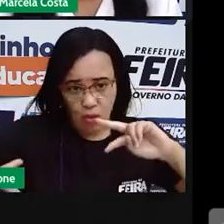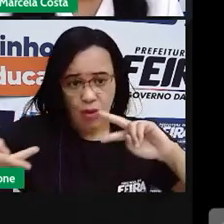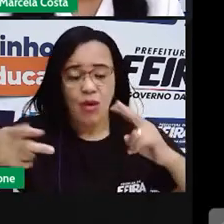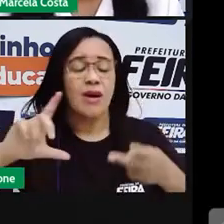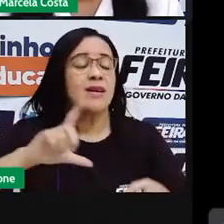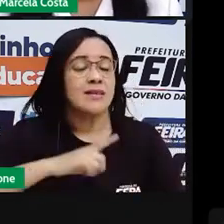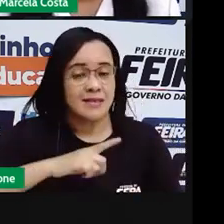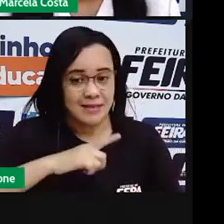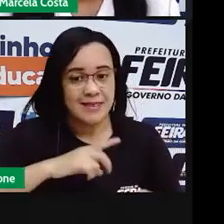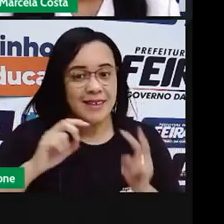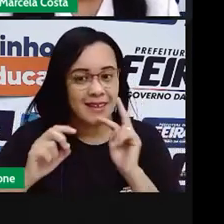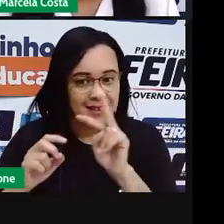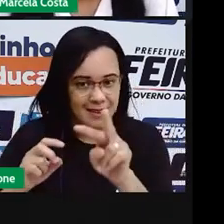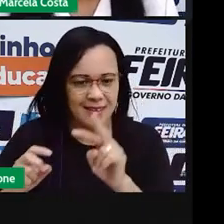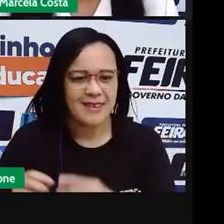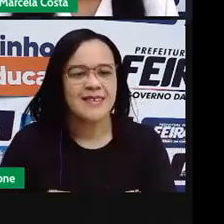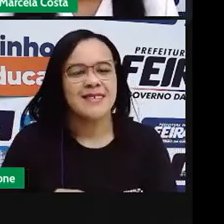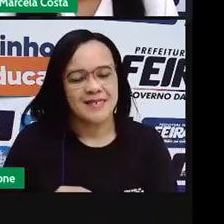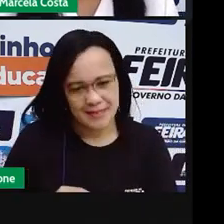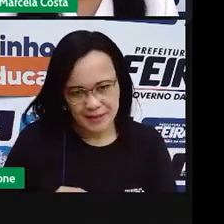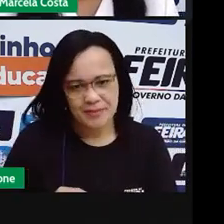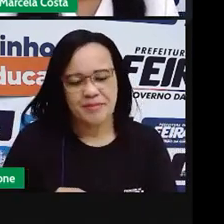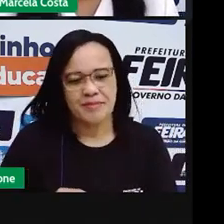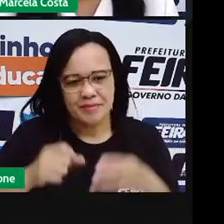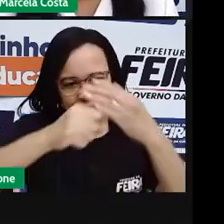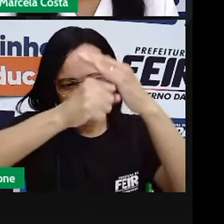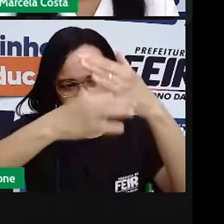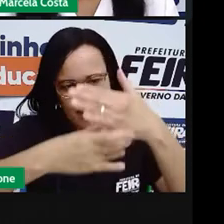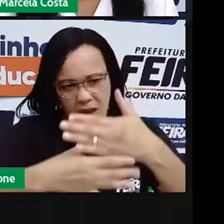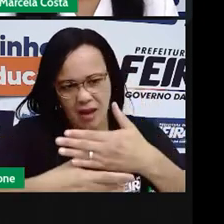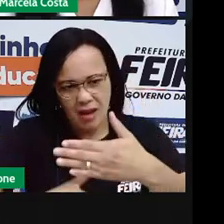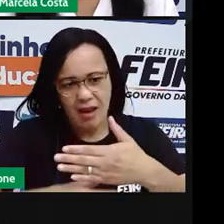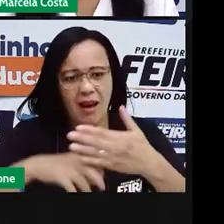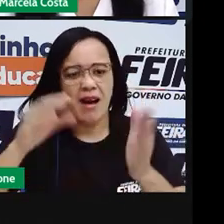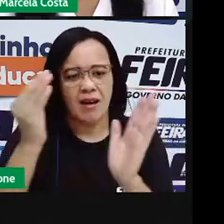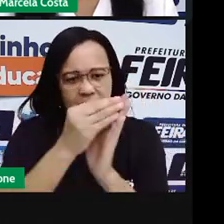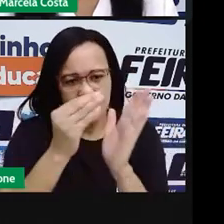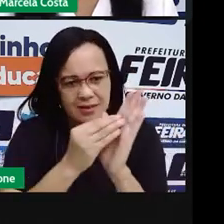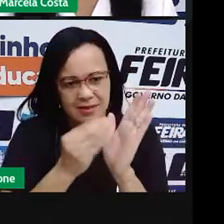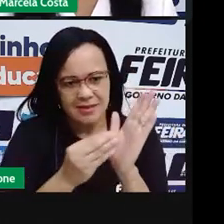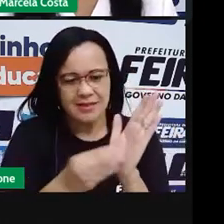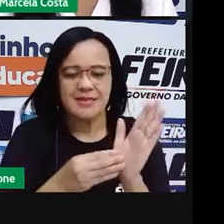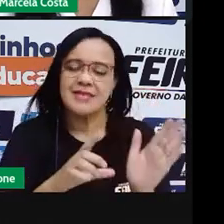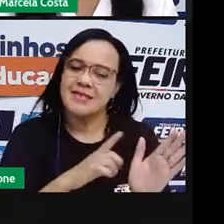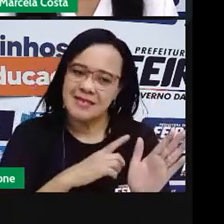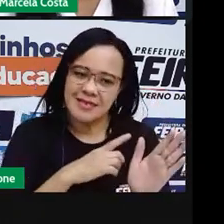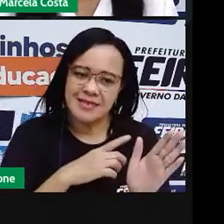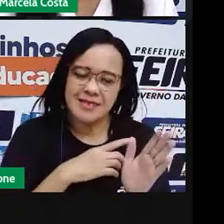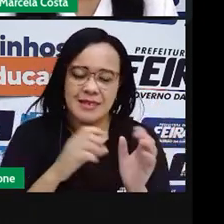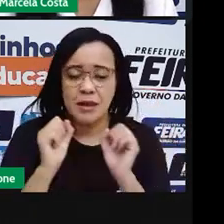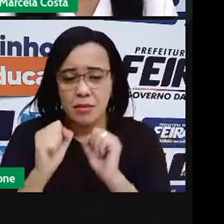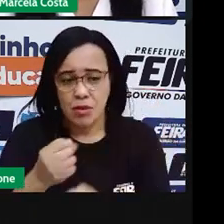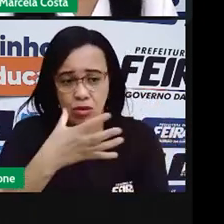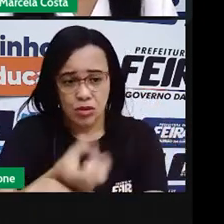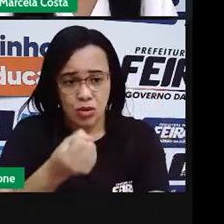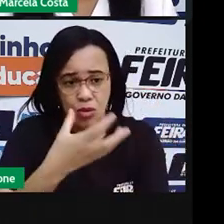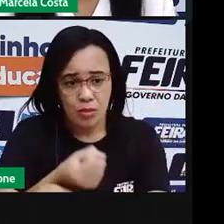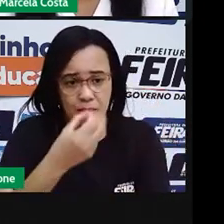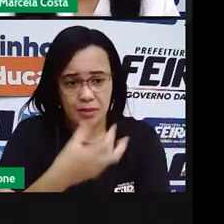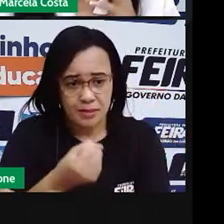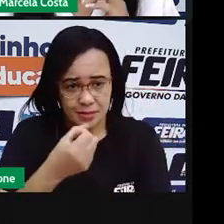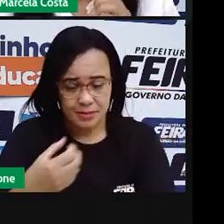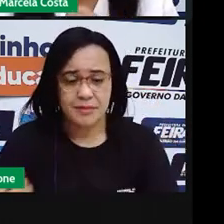onde vai. Nesse vídeo aqui eu já estou mostrando para vocês. Tá? Vocês podem copiar o link, fazer